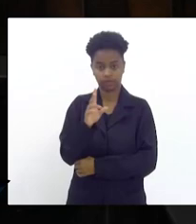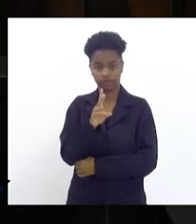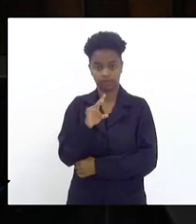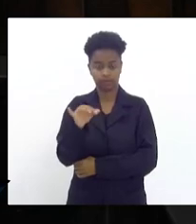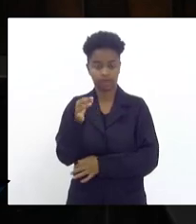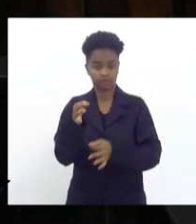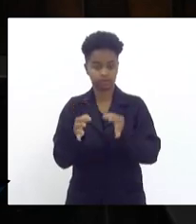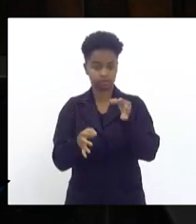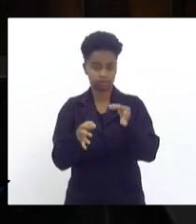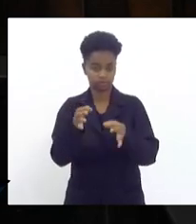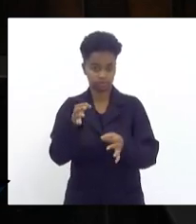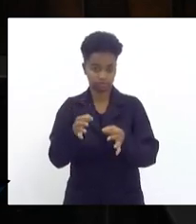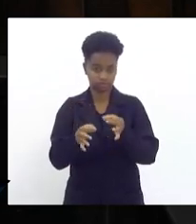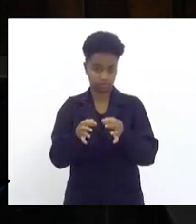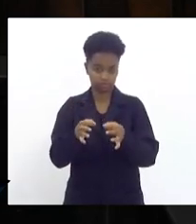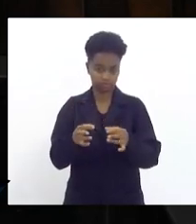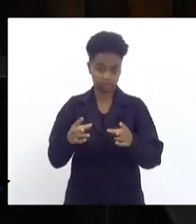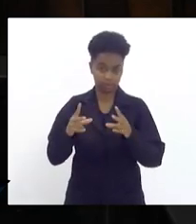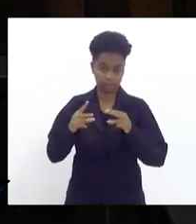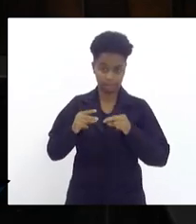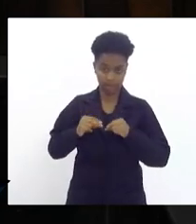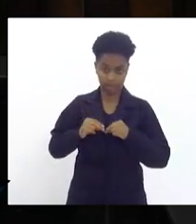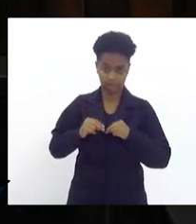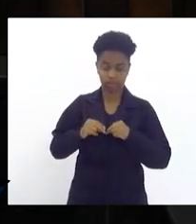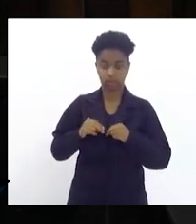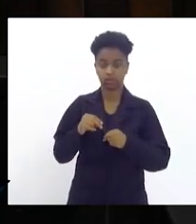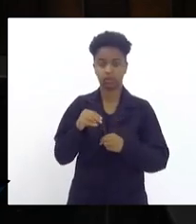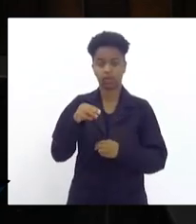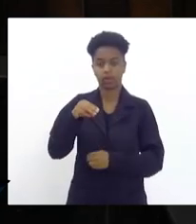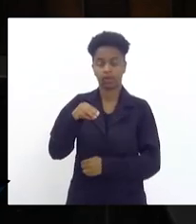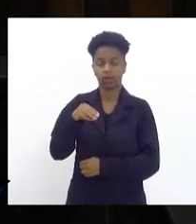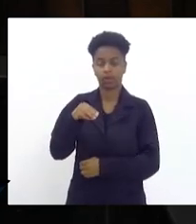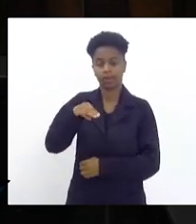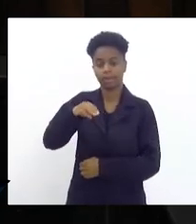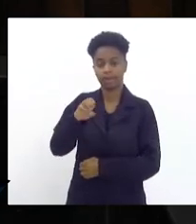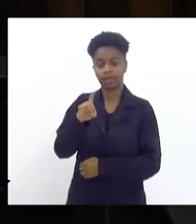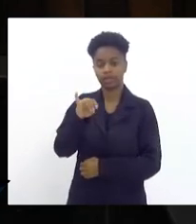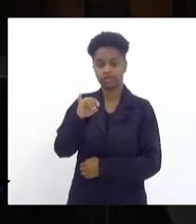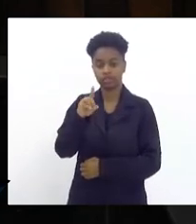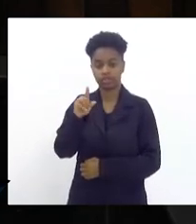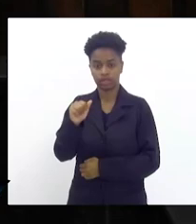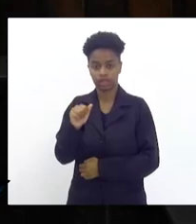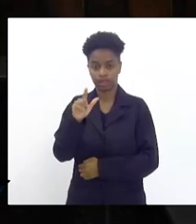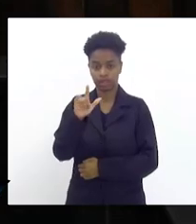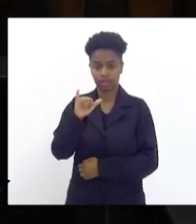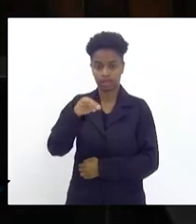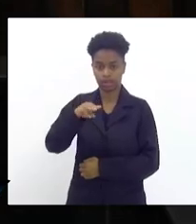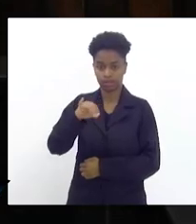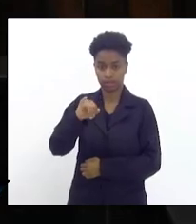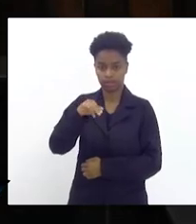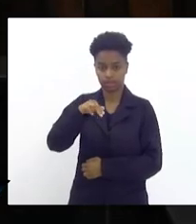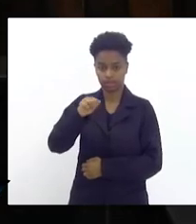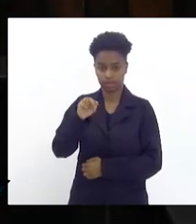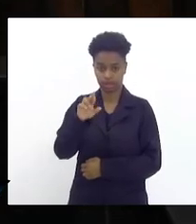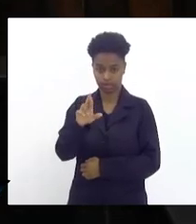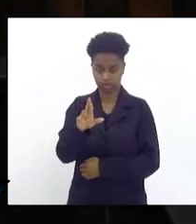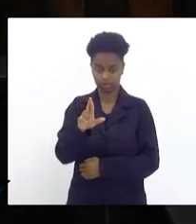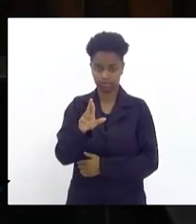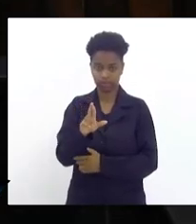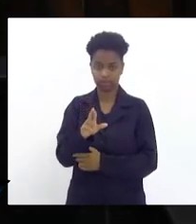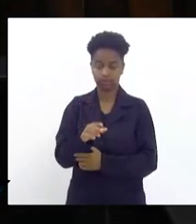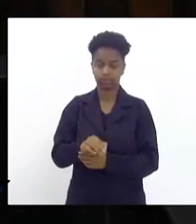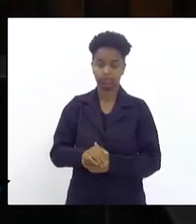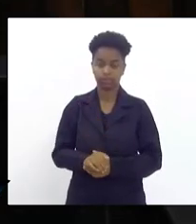o mérito da medida liminar que foi